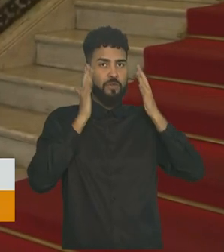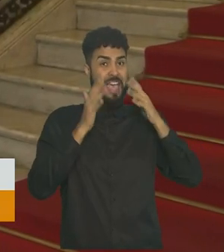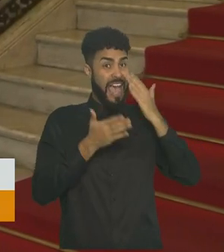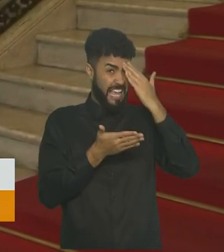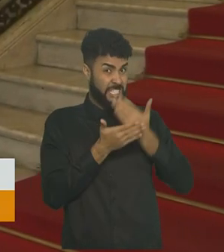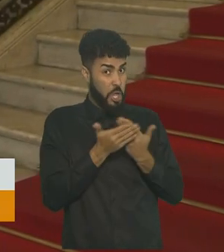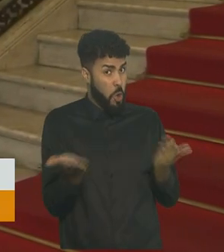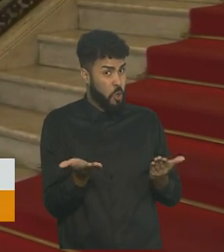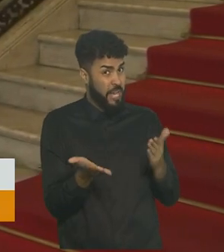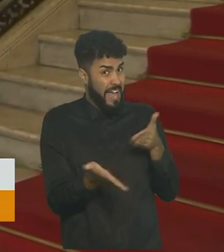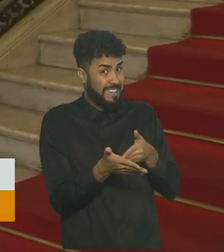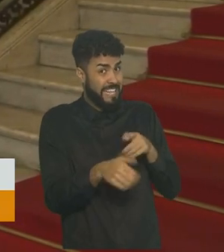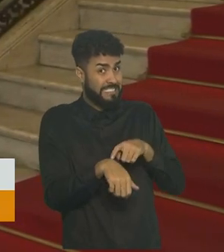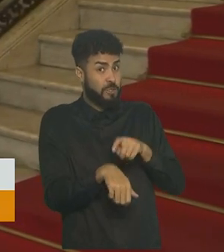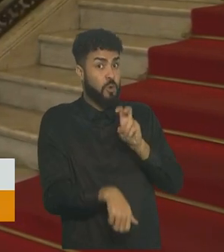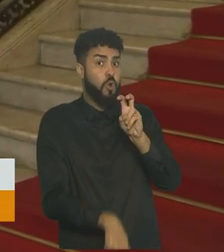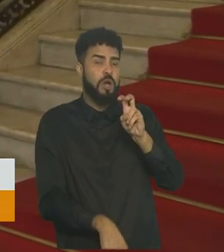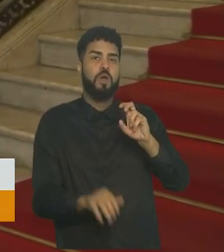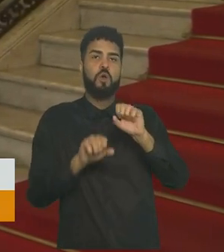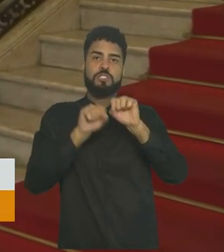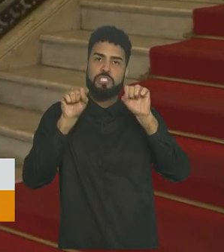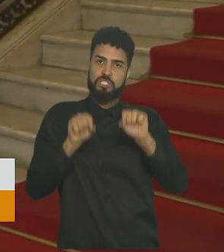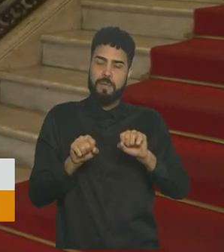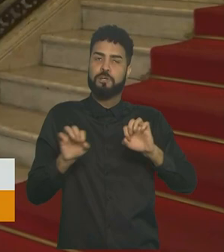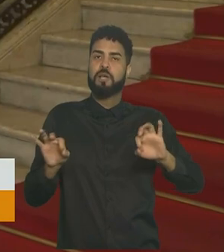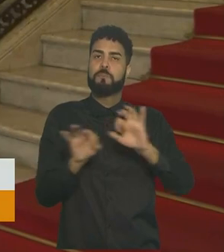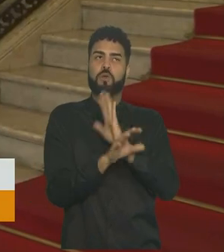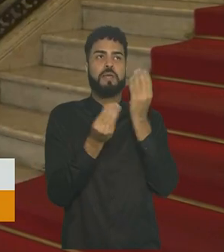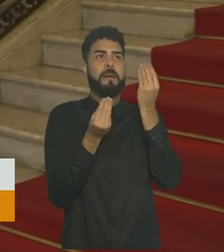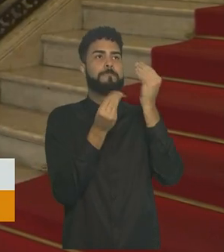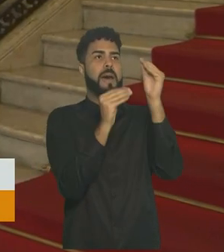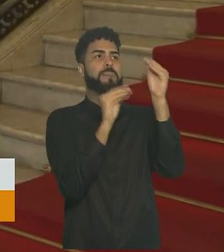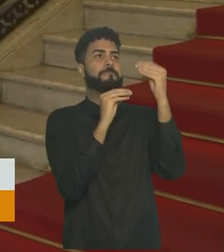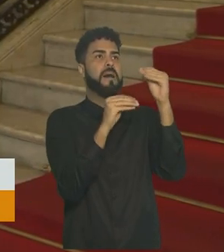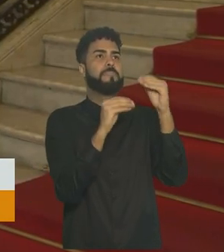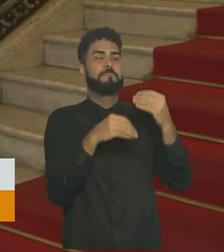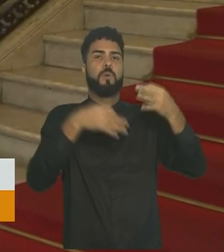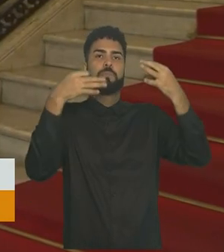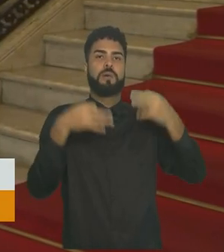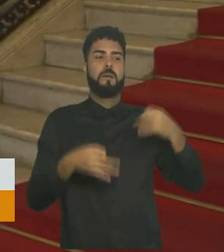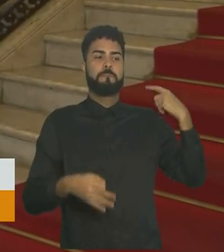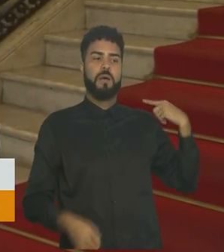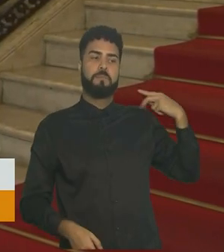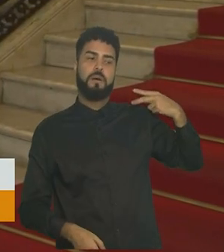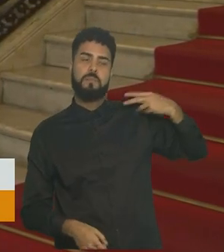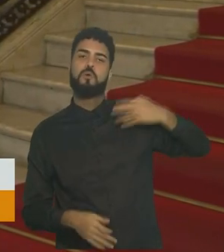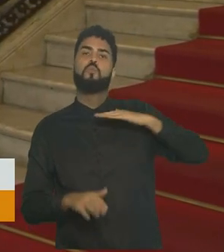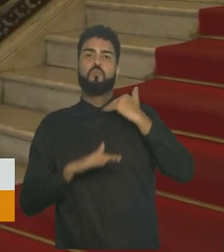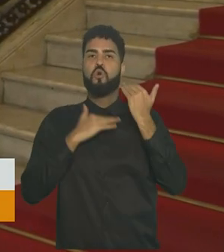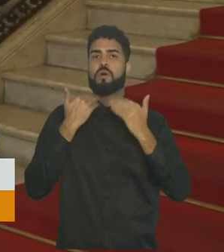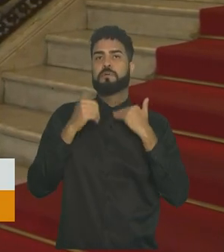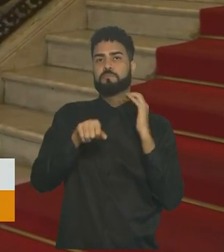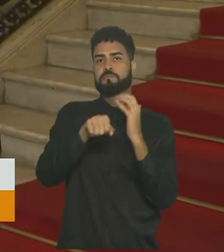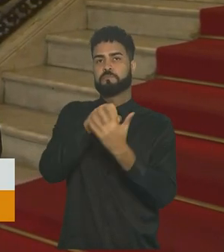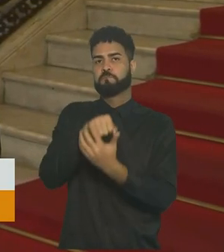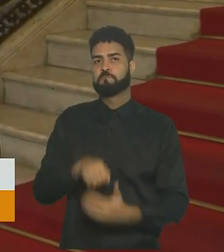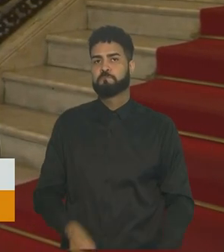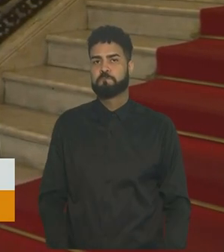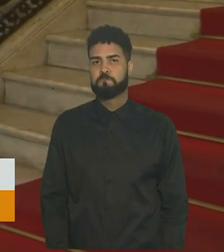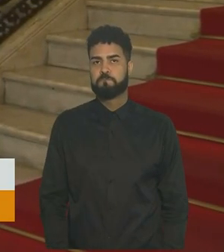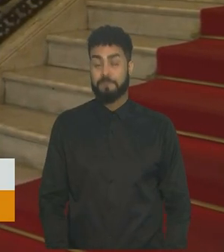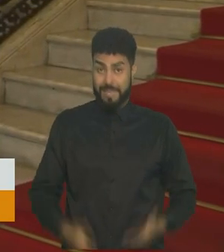5 horas da tarde de hoje o sistema já vai contar com os dados corretos relacionados com as mortes da Covid-19.